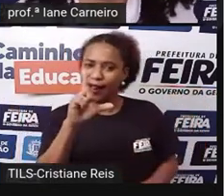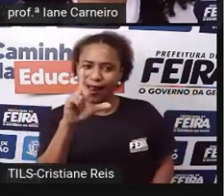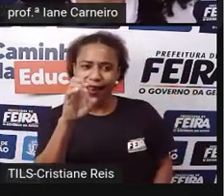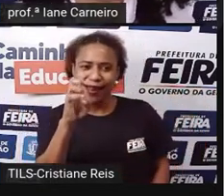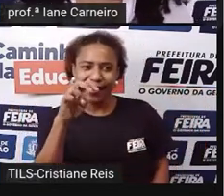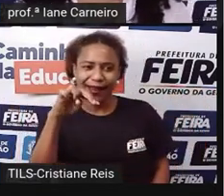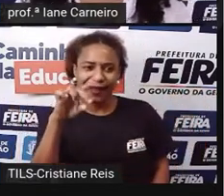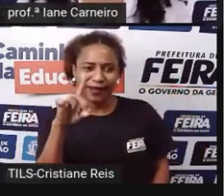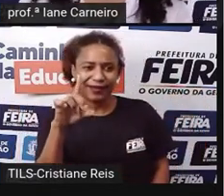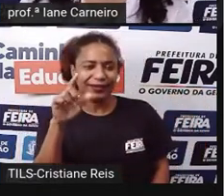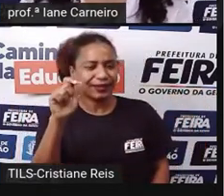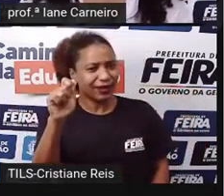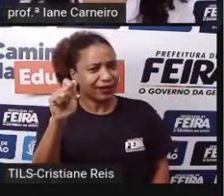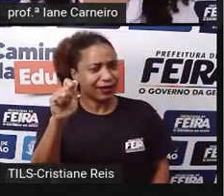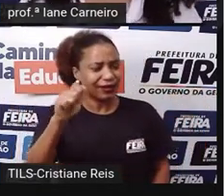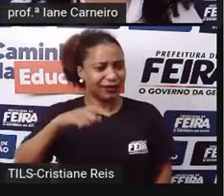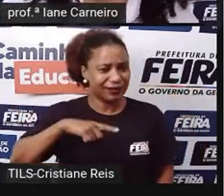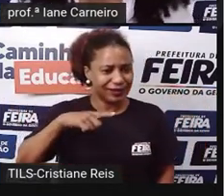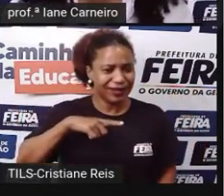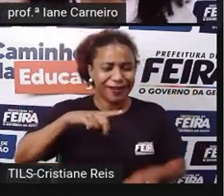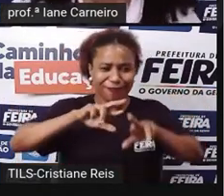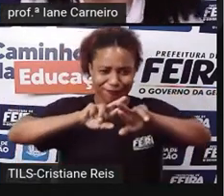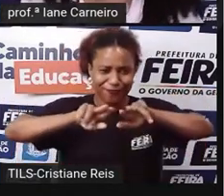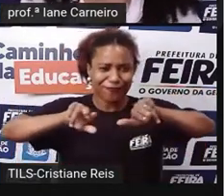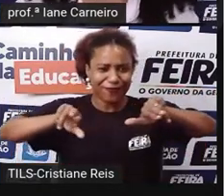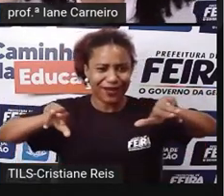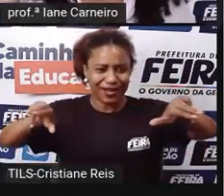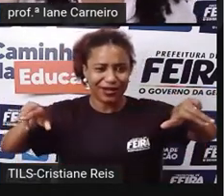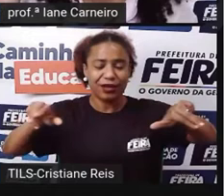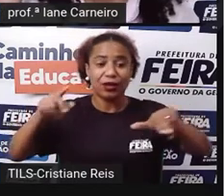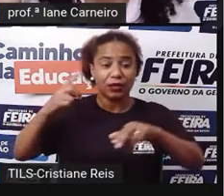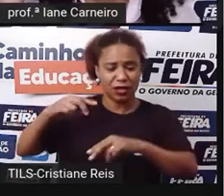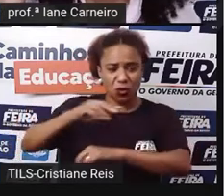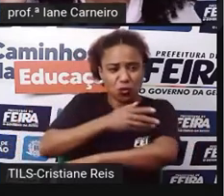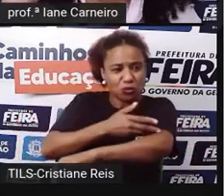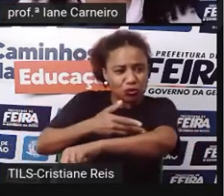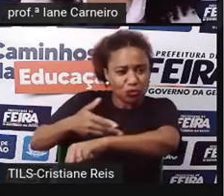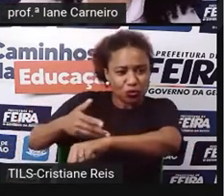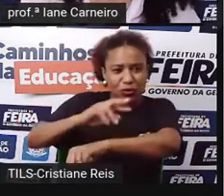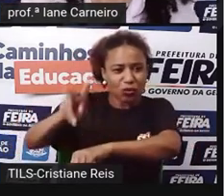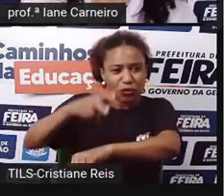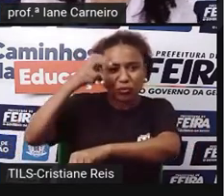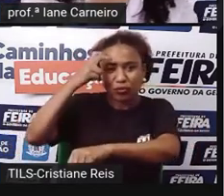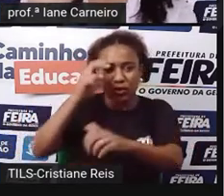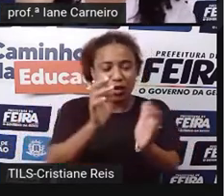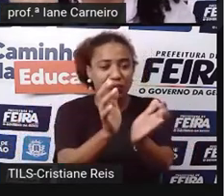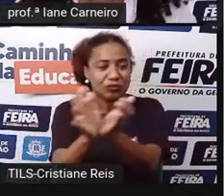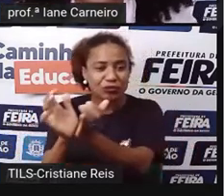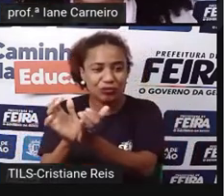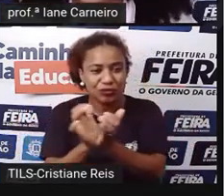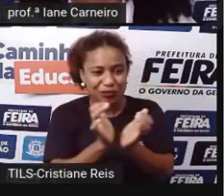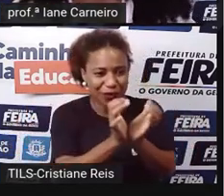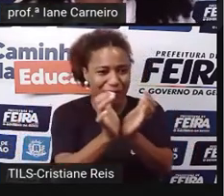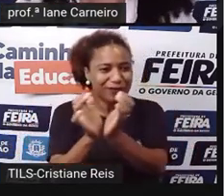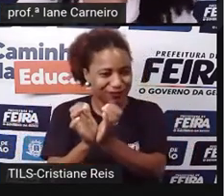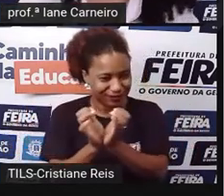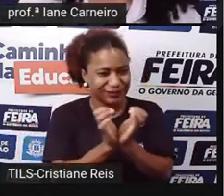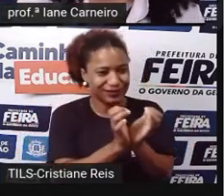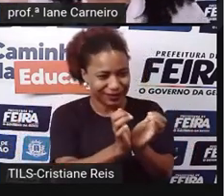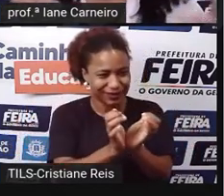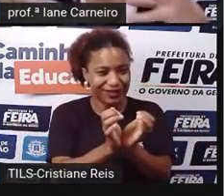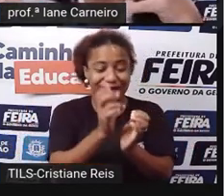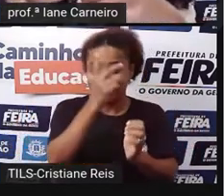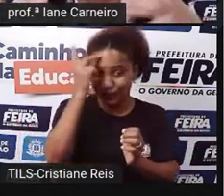folclóricas, que fazem parte de todos os povos, em todo lugar do mundo, onde tem agrupamentos humanos,